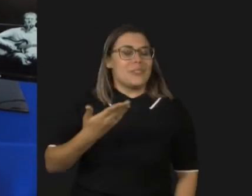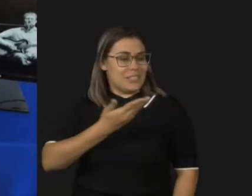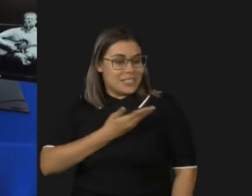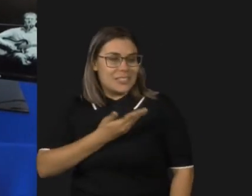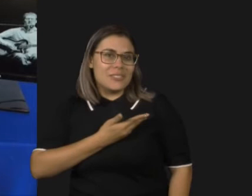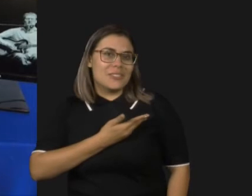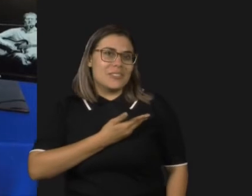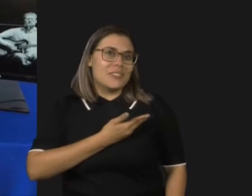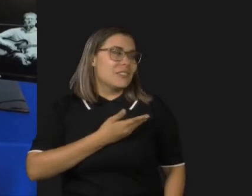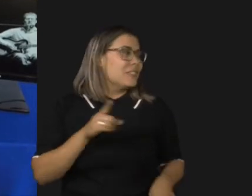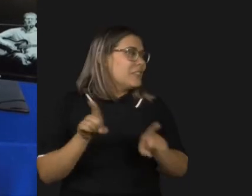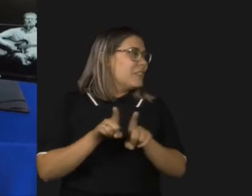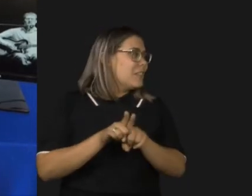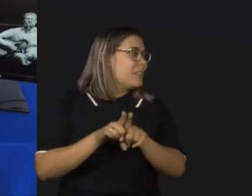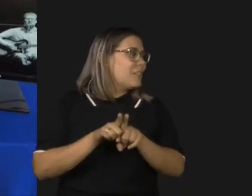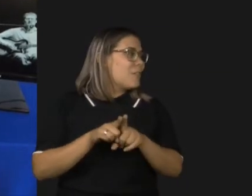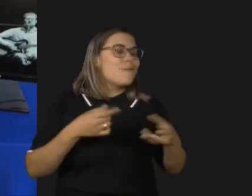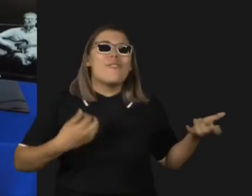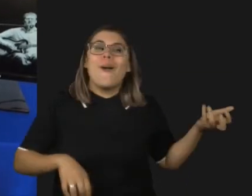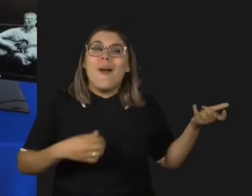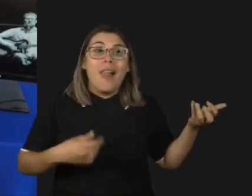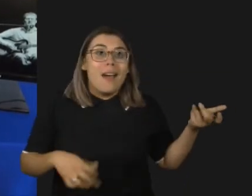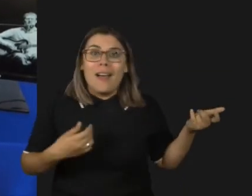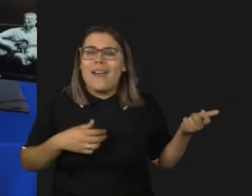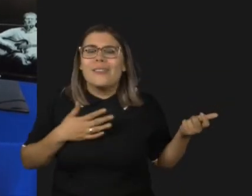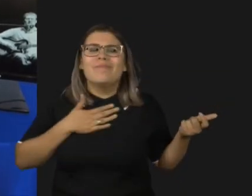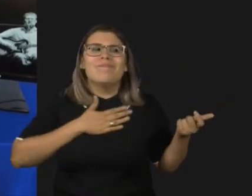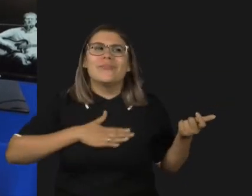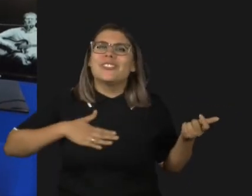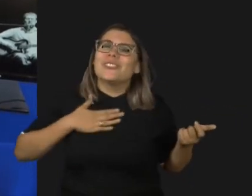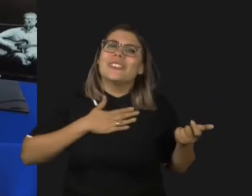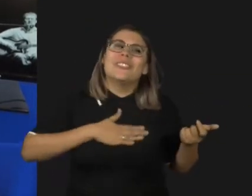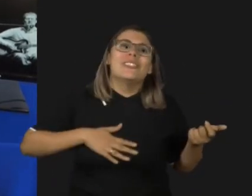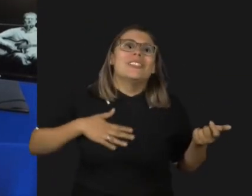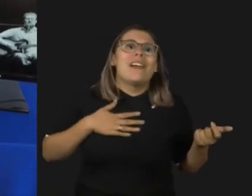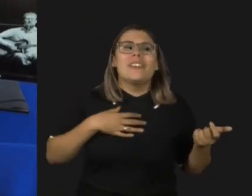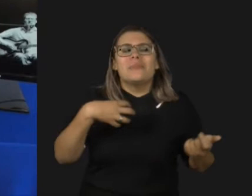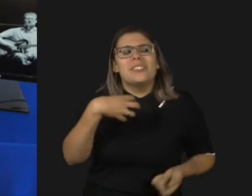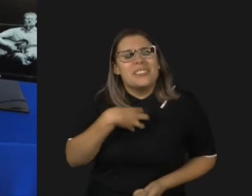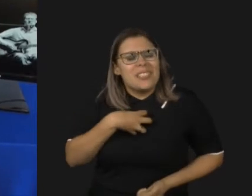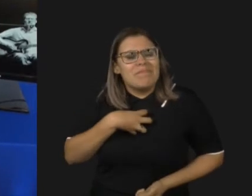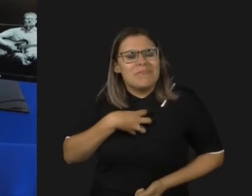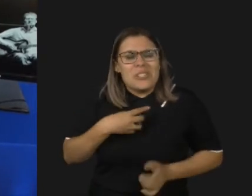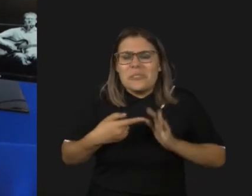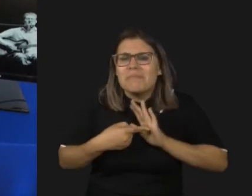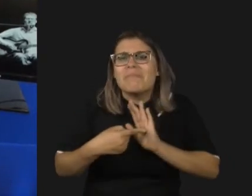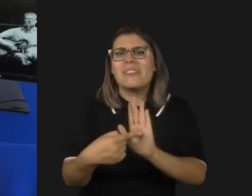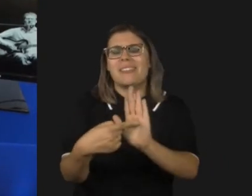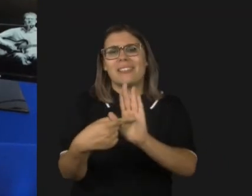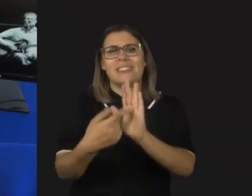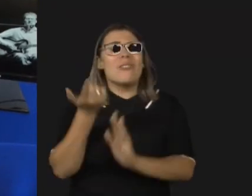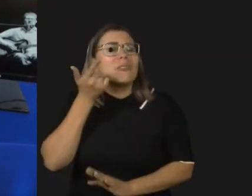que é um violão com o violão eu me faço ouvido com o violão eu me faço expressado e eu posso